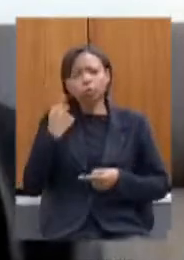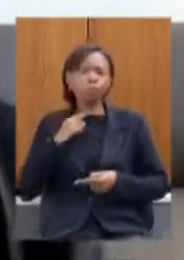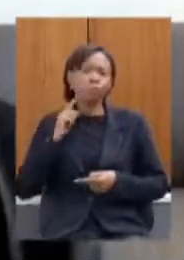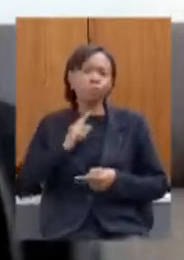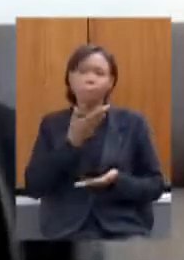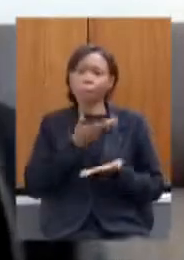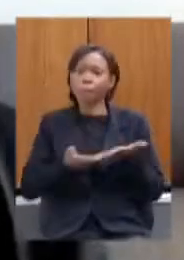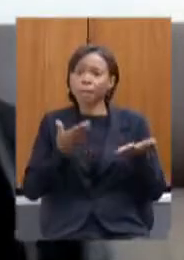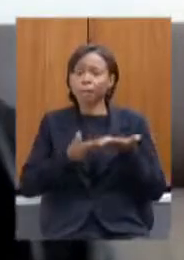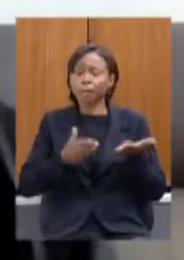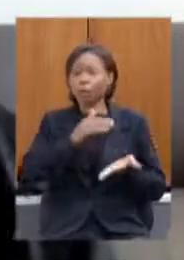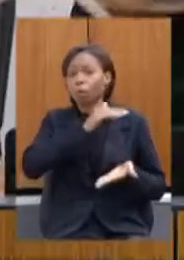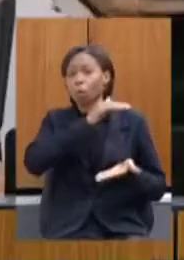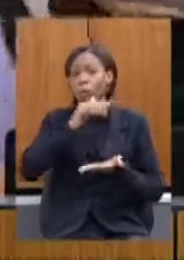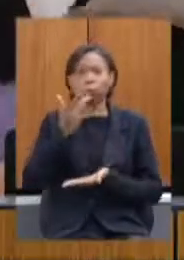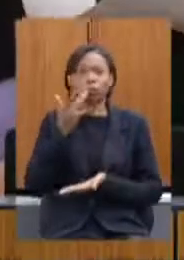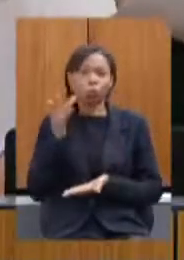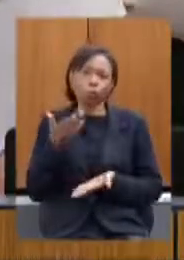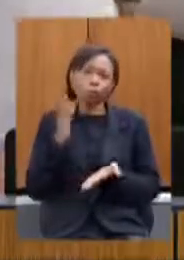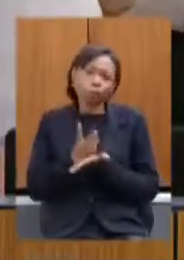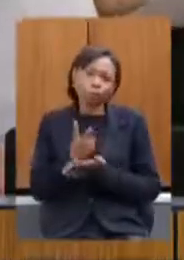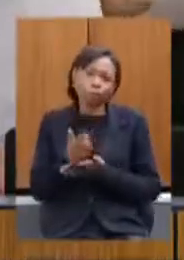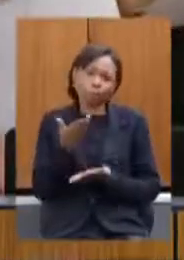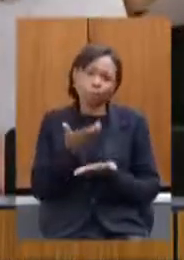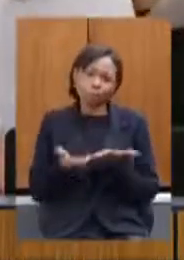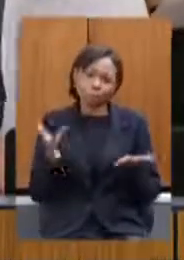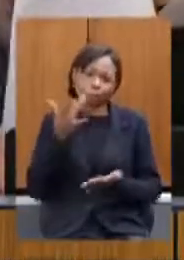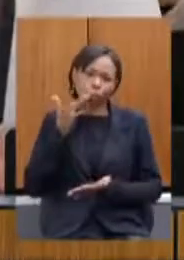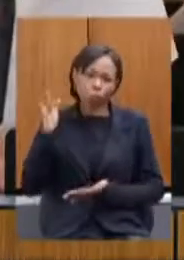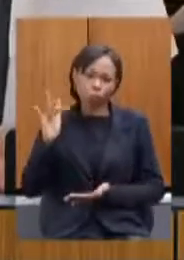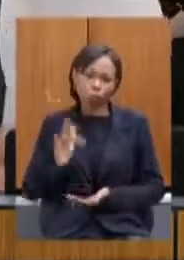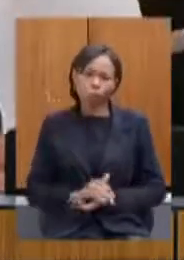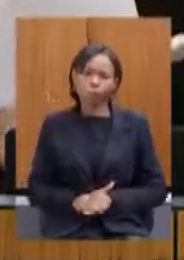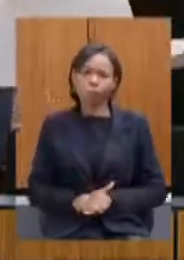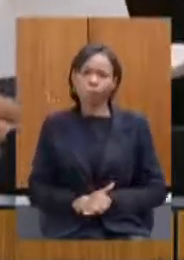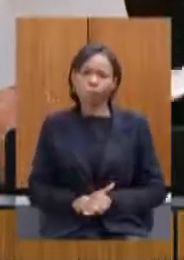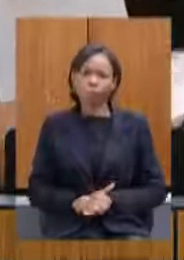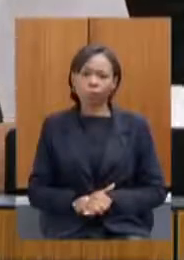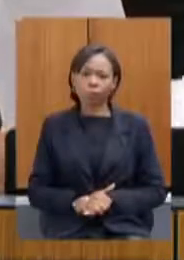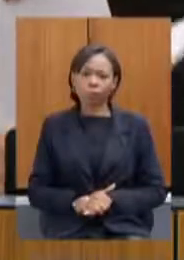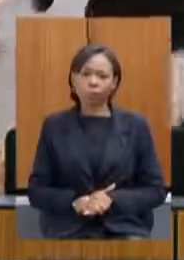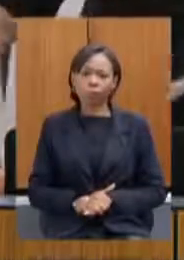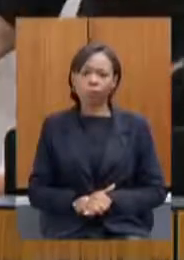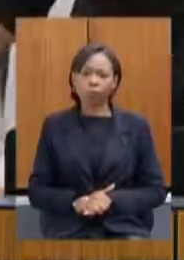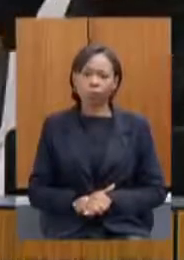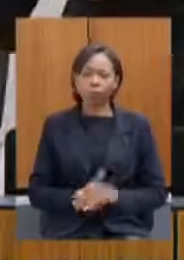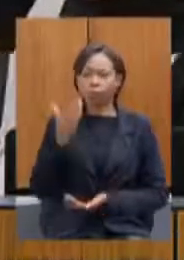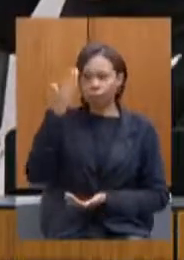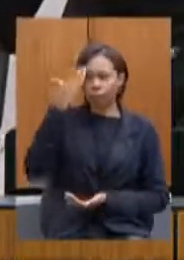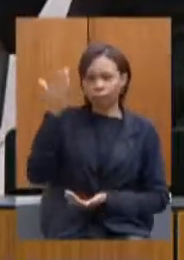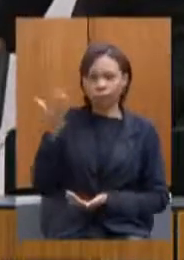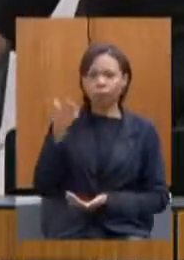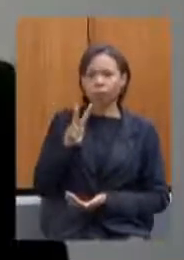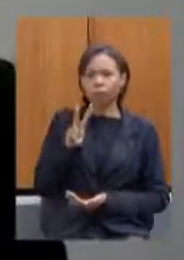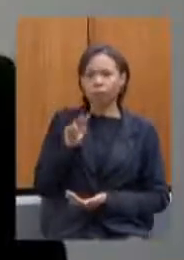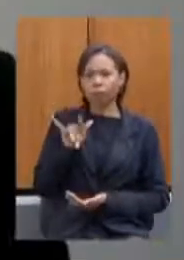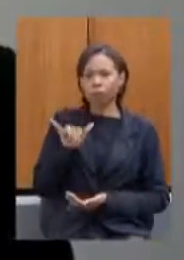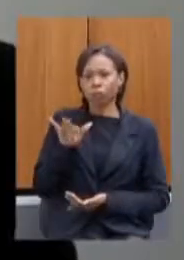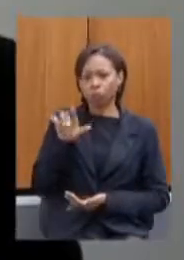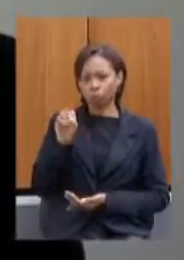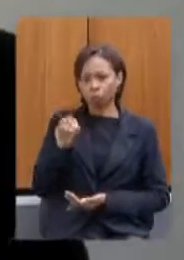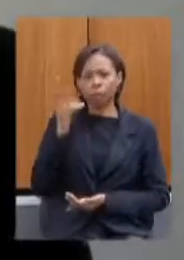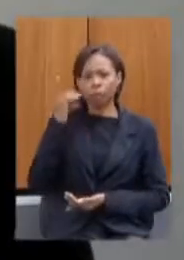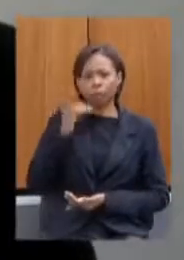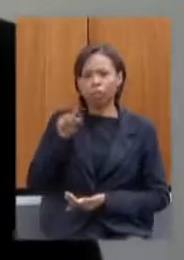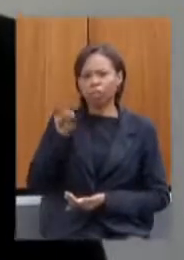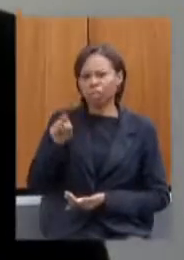qual é o polêmico secretário obrigado deputado Vigília Guimarães sou sempre